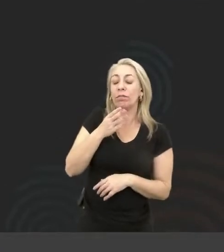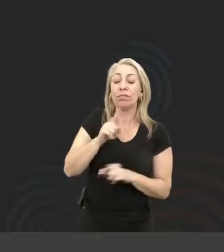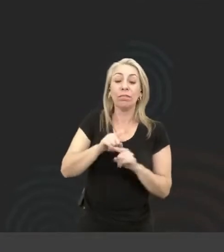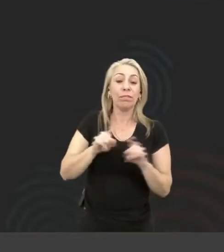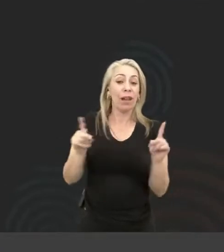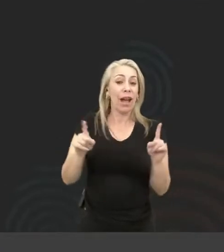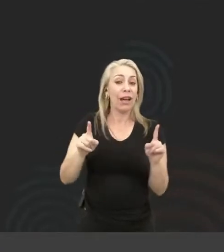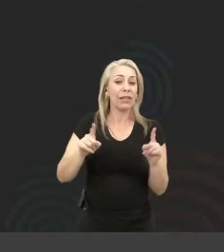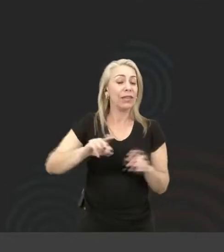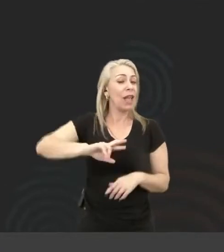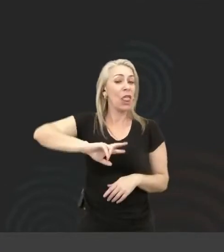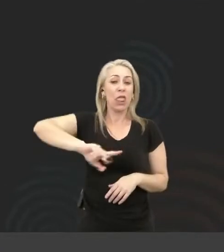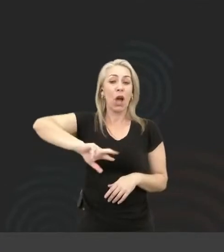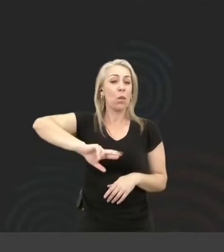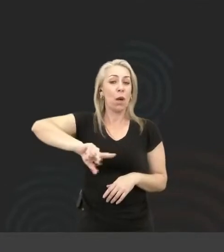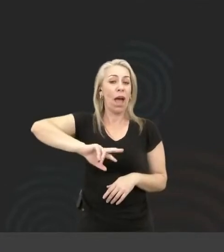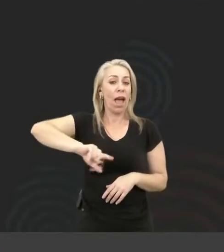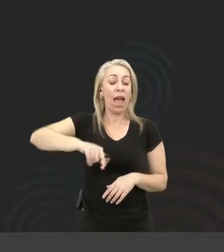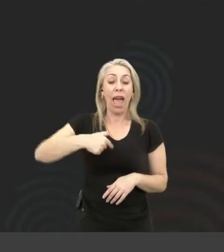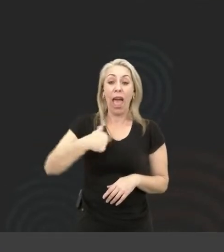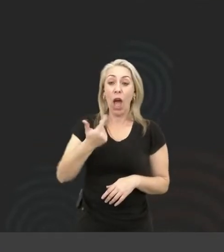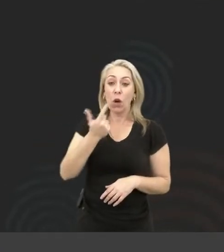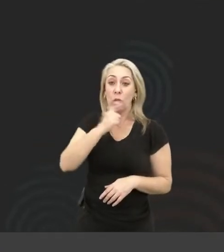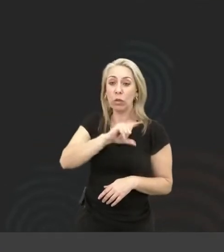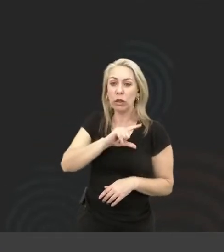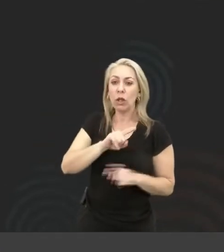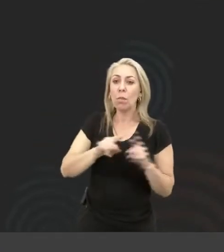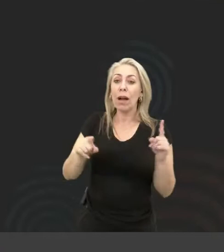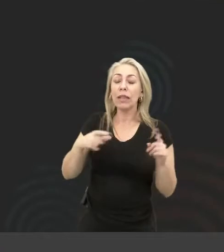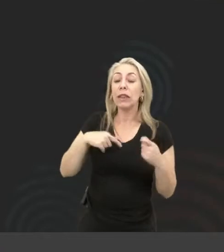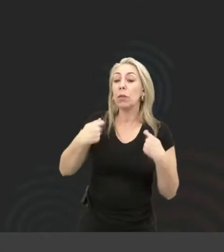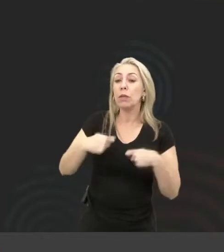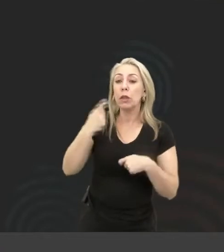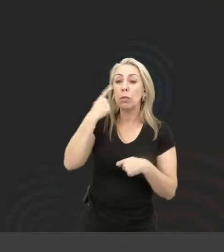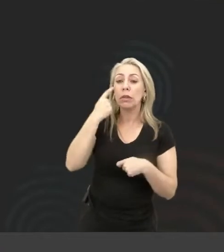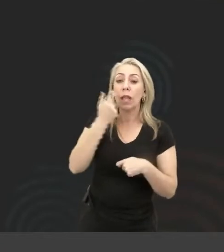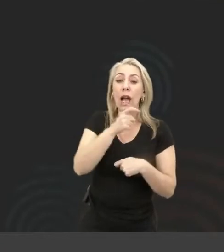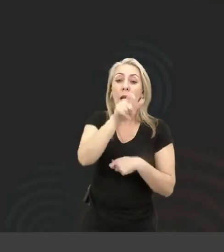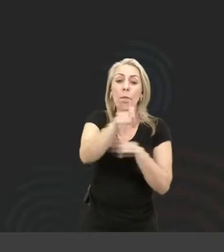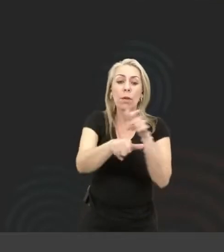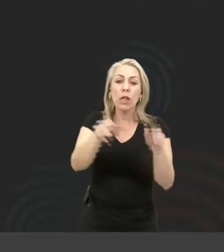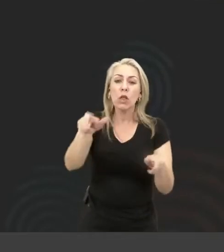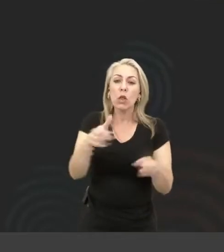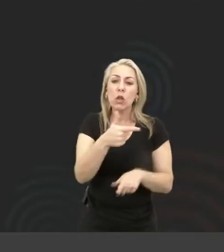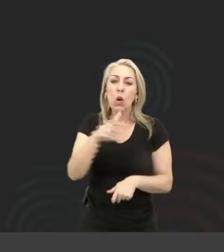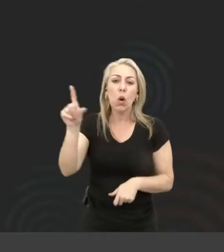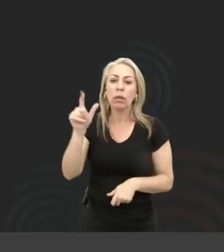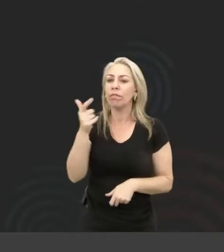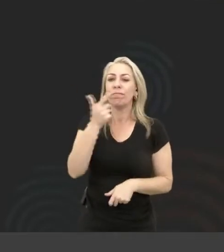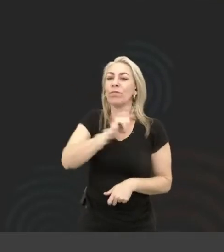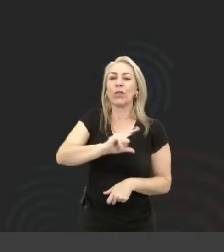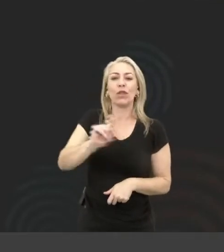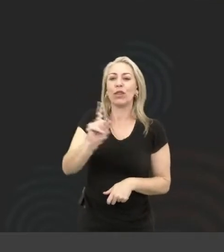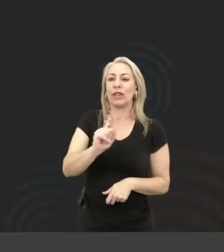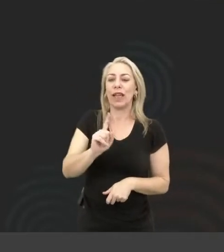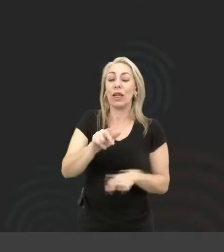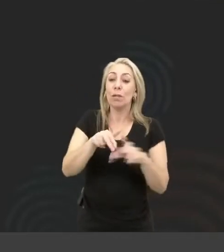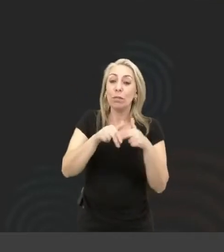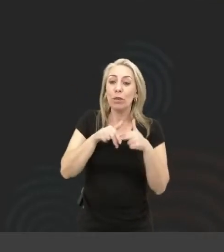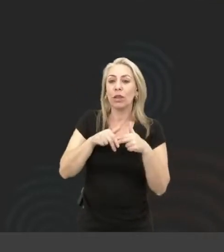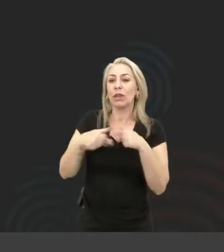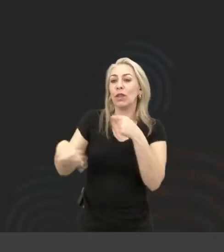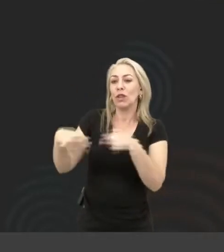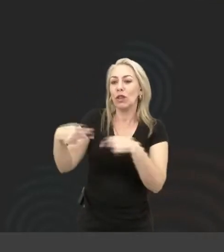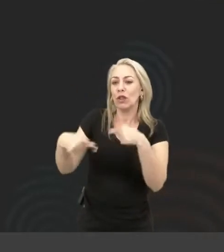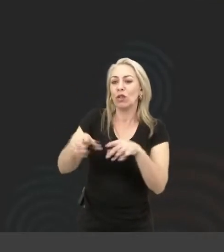Não é bom porque, se eu consigo, eu tenho que pensar que outras pessoas não conseguem. E era essa a minha discussão no